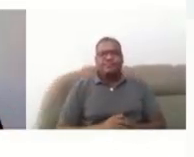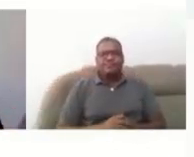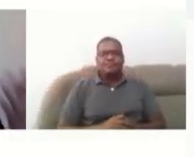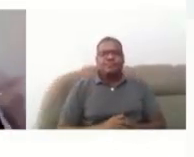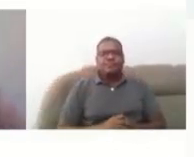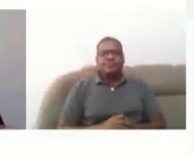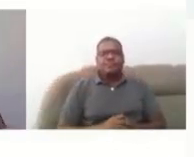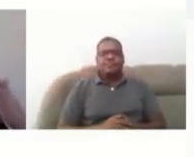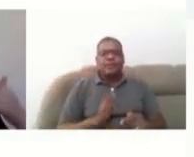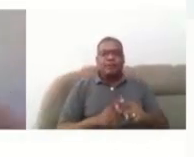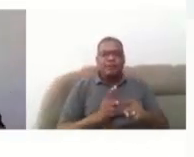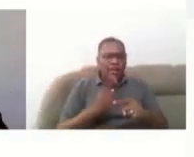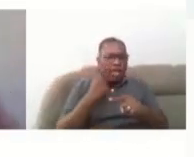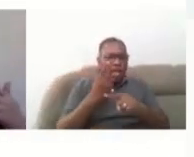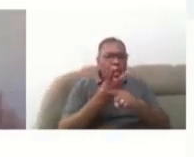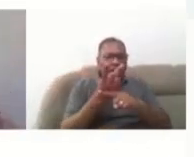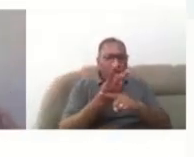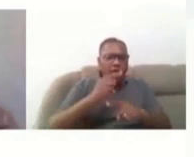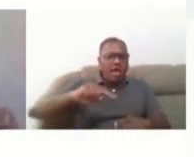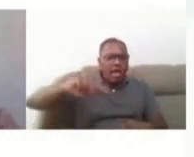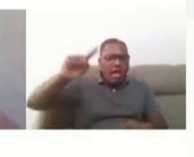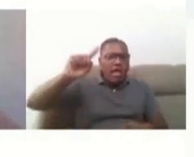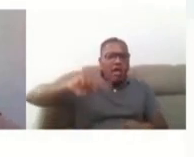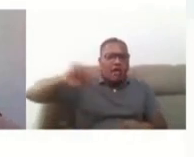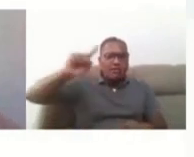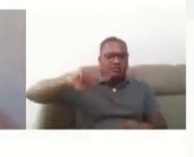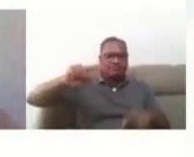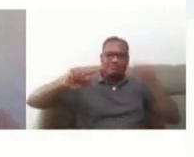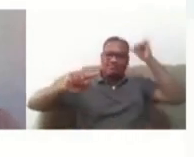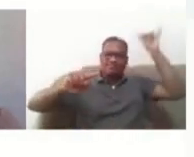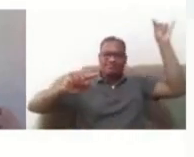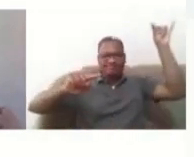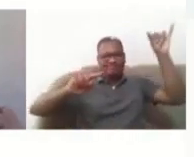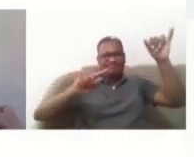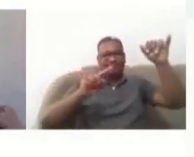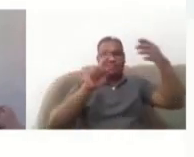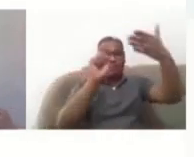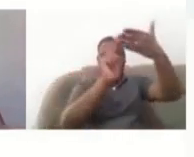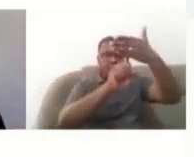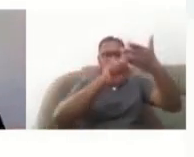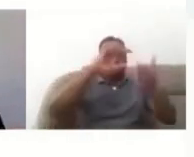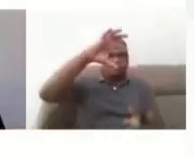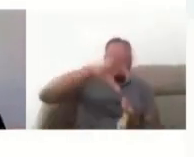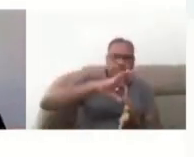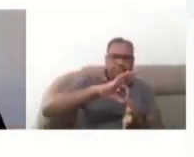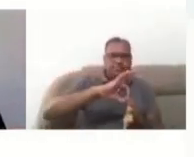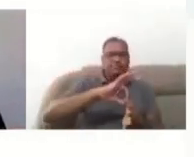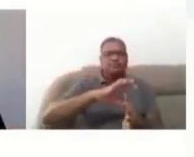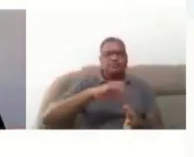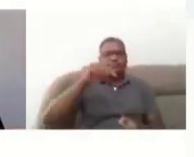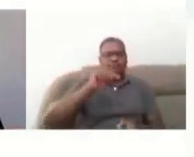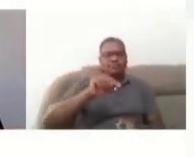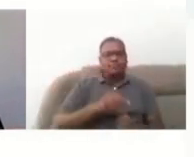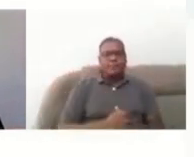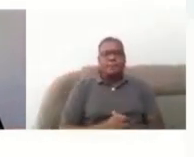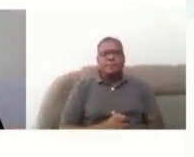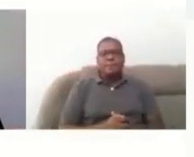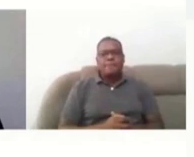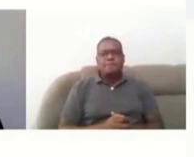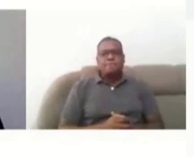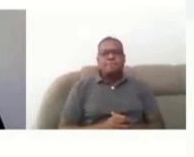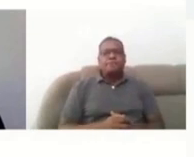clicar sem ter que ficar passando por várias outras telas. A própria Lei Brasileira da